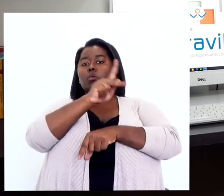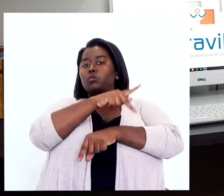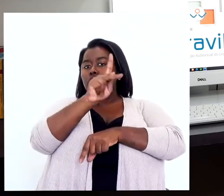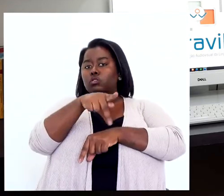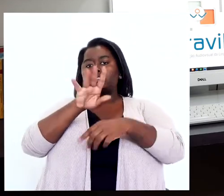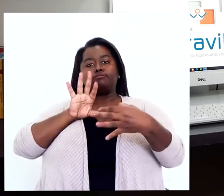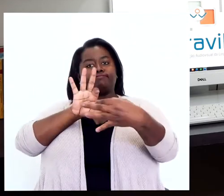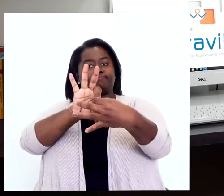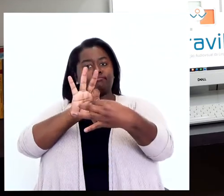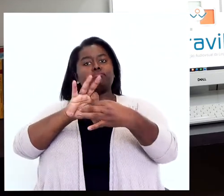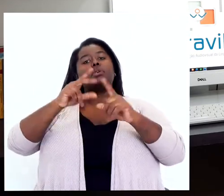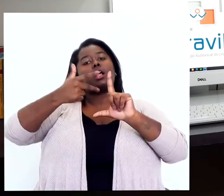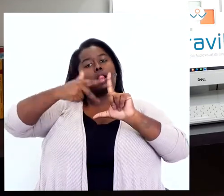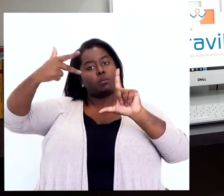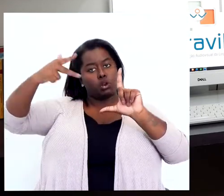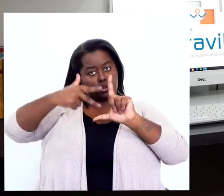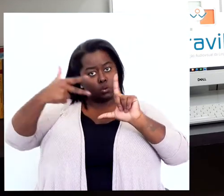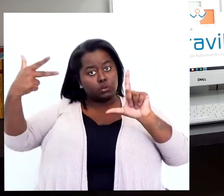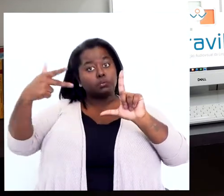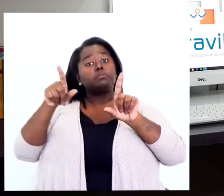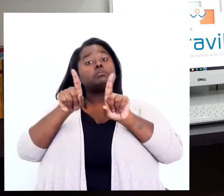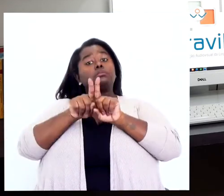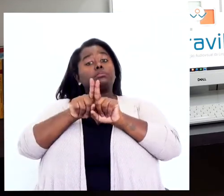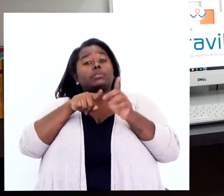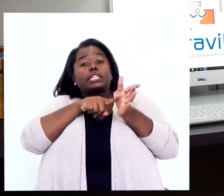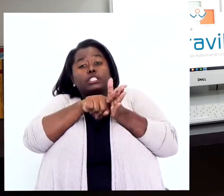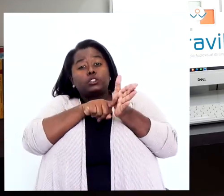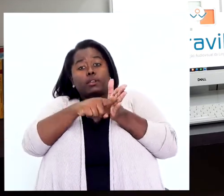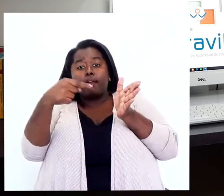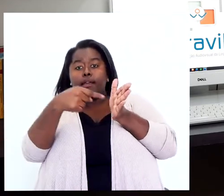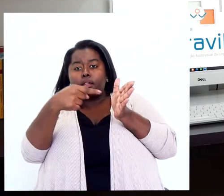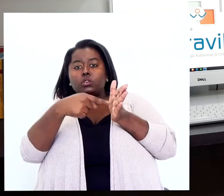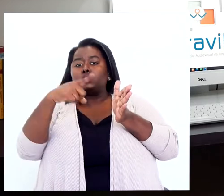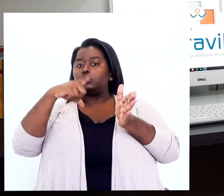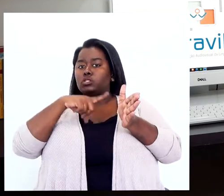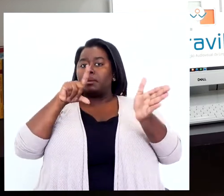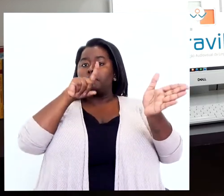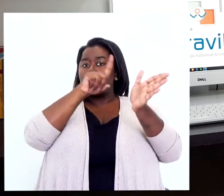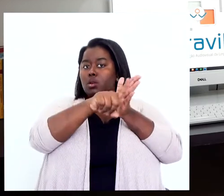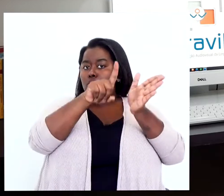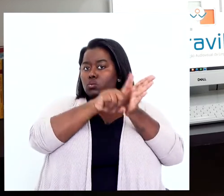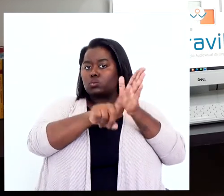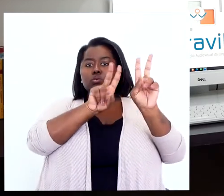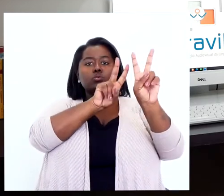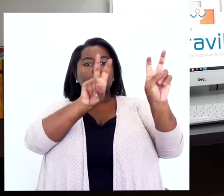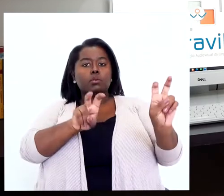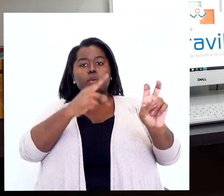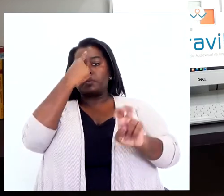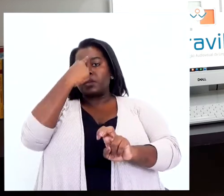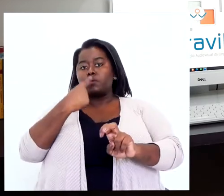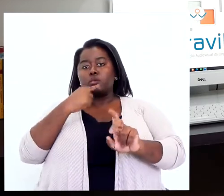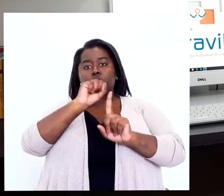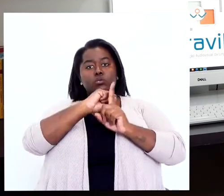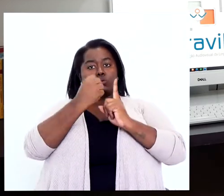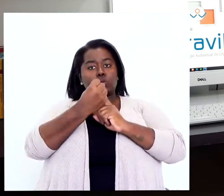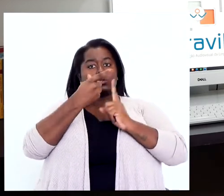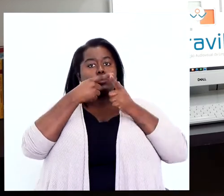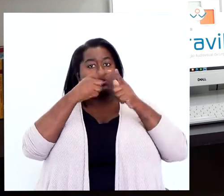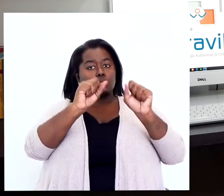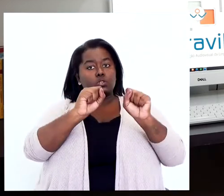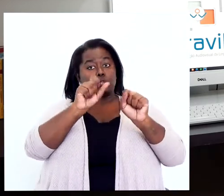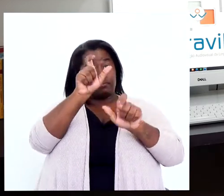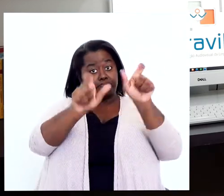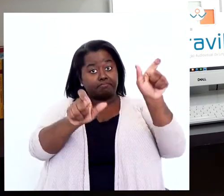e professores que estão vinculados ao laboratório. E o questionário, além de fazer perguntas sobre o perfil